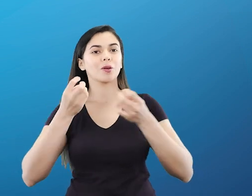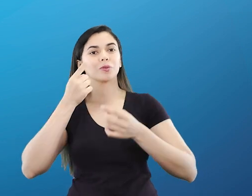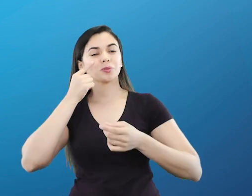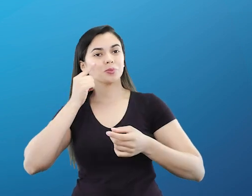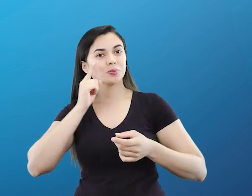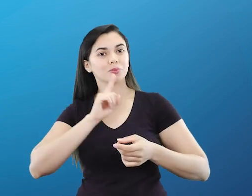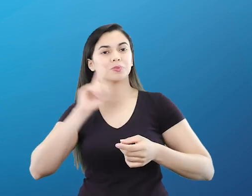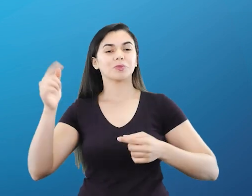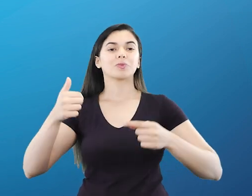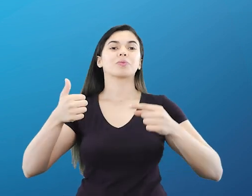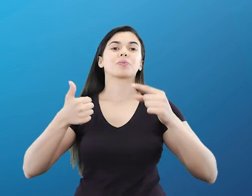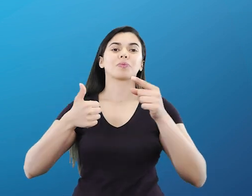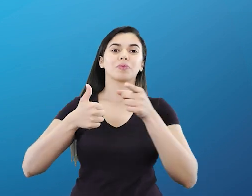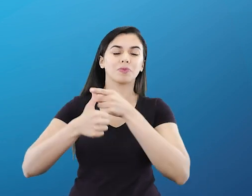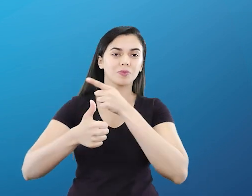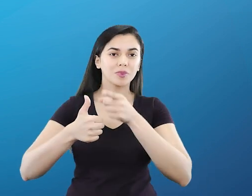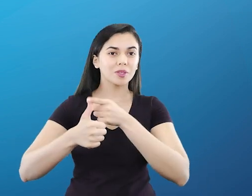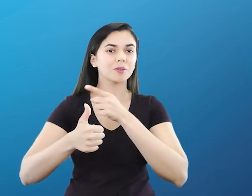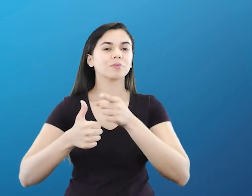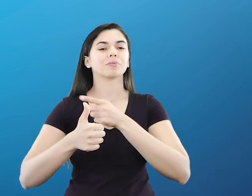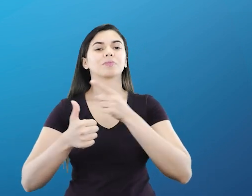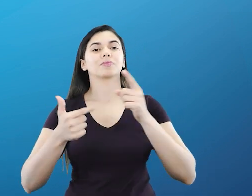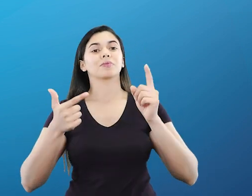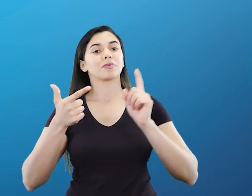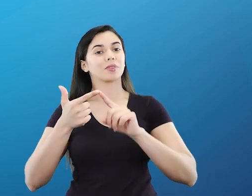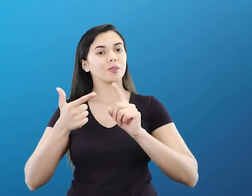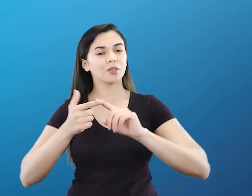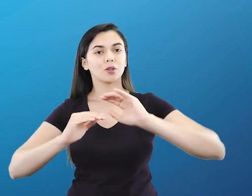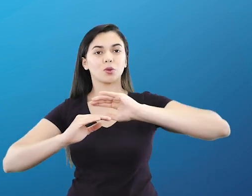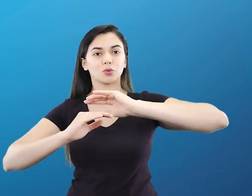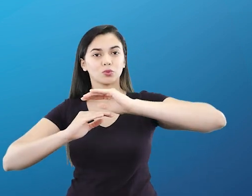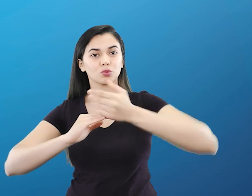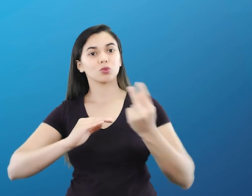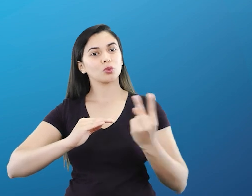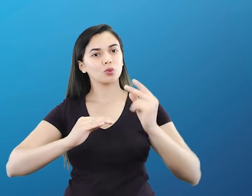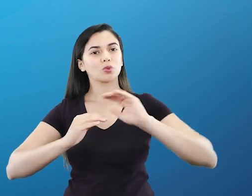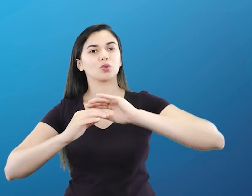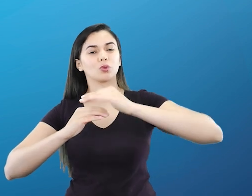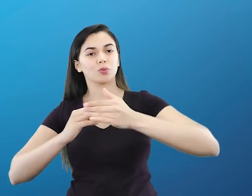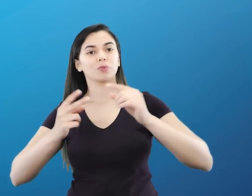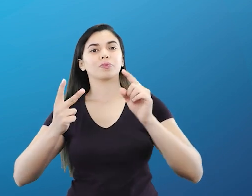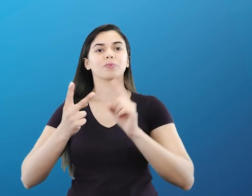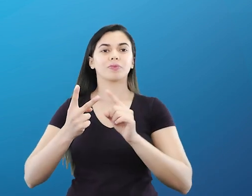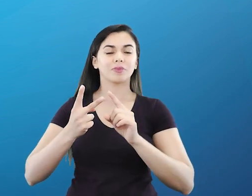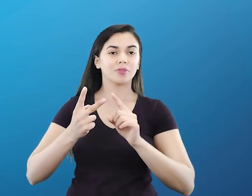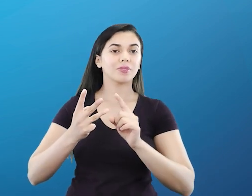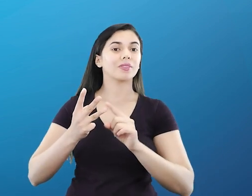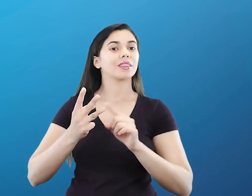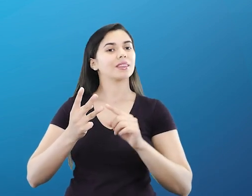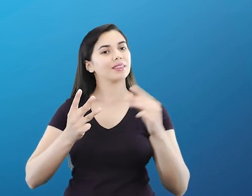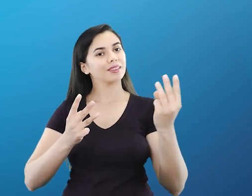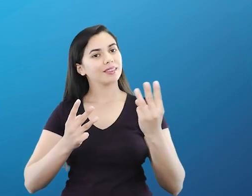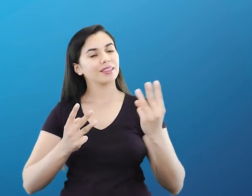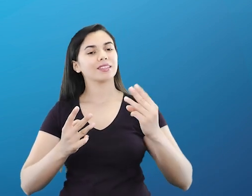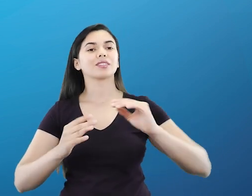Troposfera, onde ocorrem os fenômenos climáticos. Estratosfera. Mesosfera.